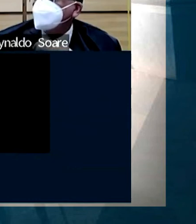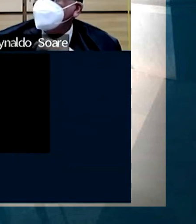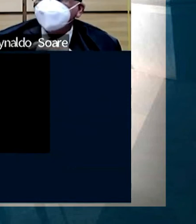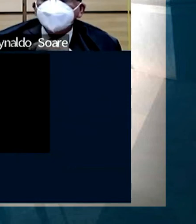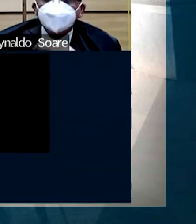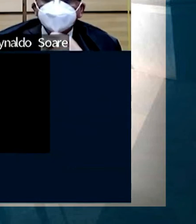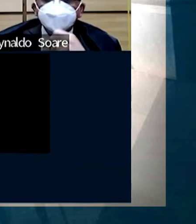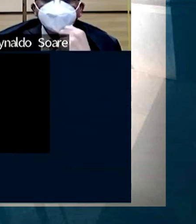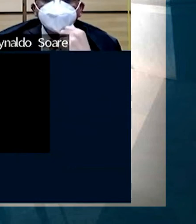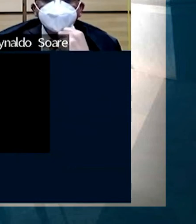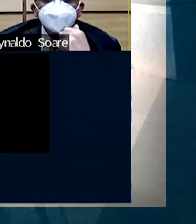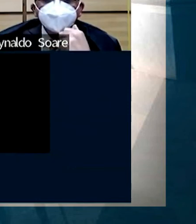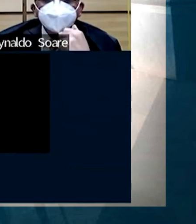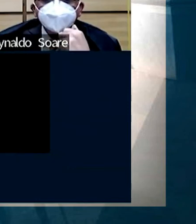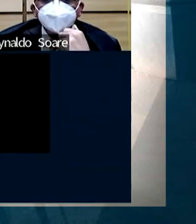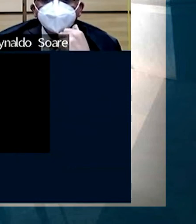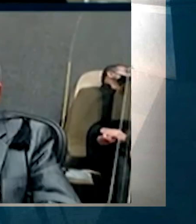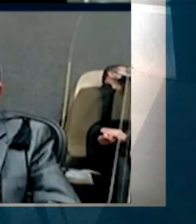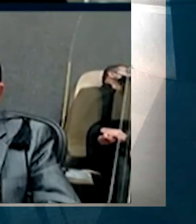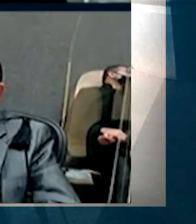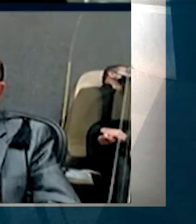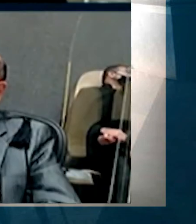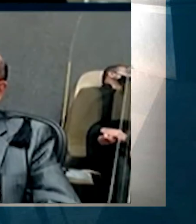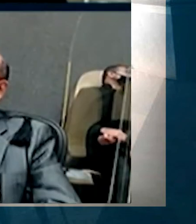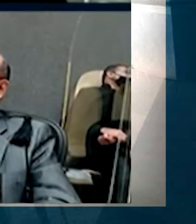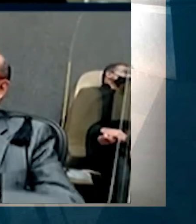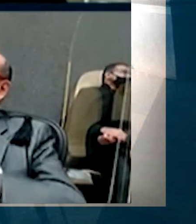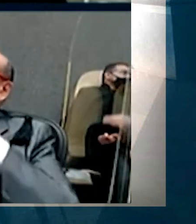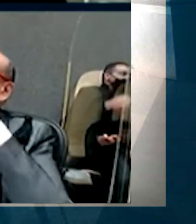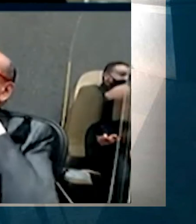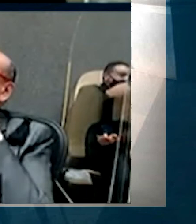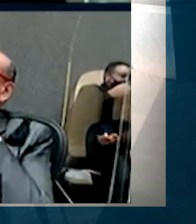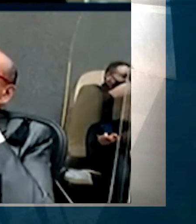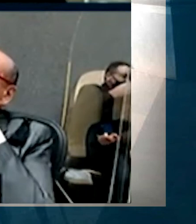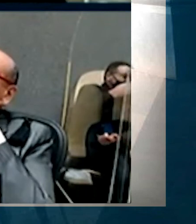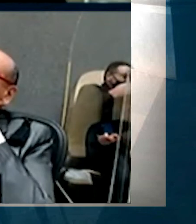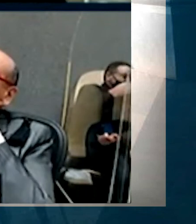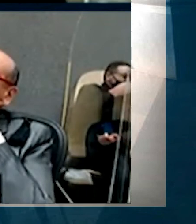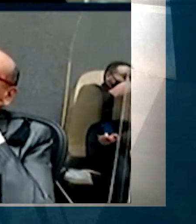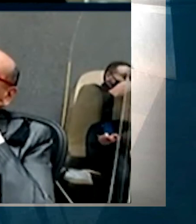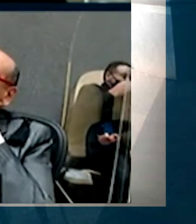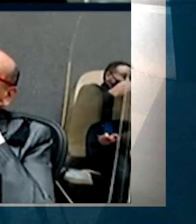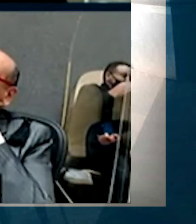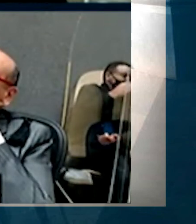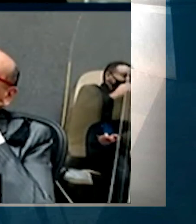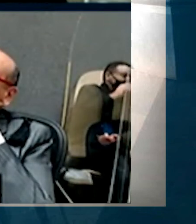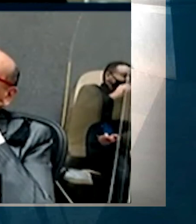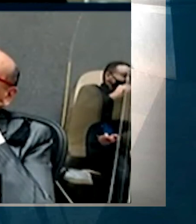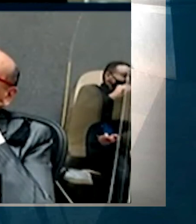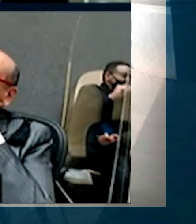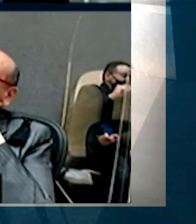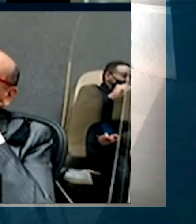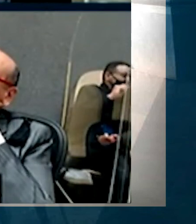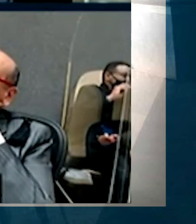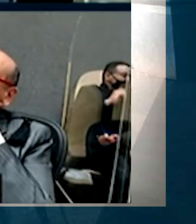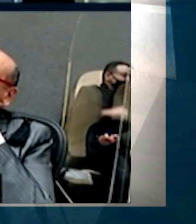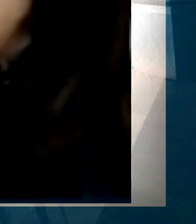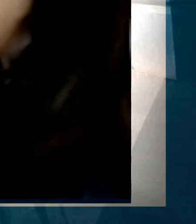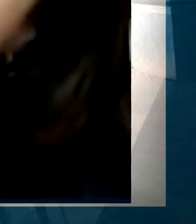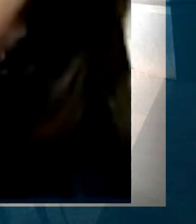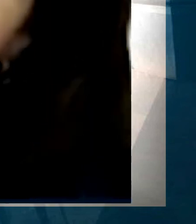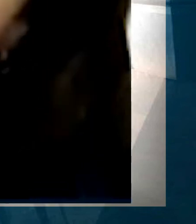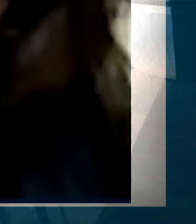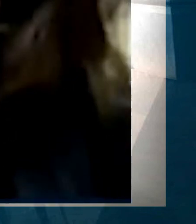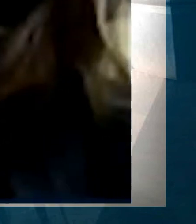.155 de 2021, nos crimes de estelionato praticados mediante transferência de valores,